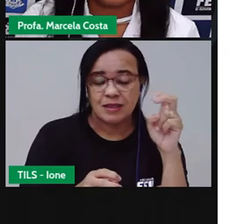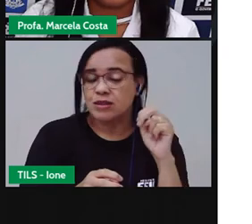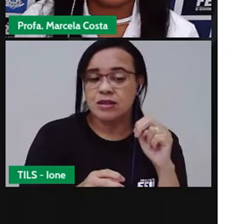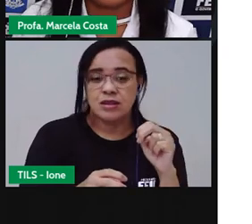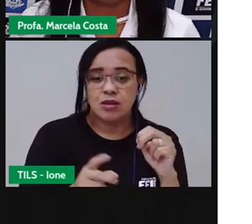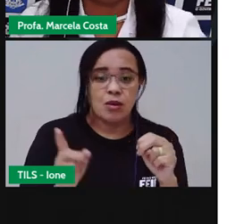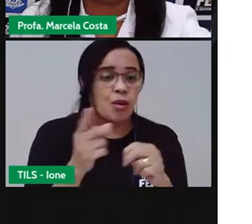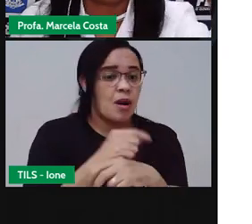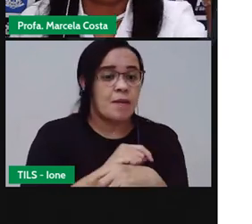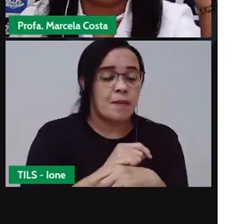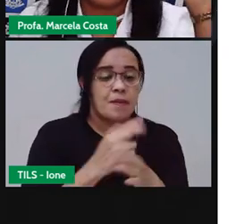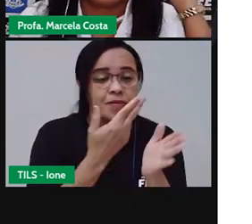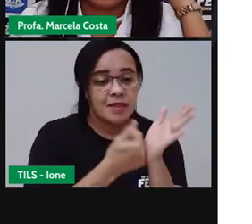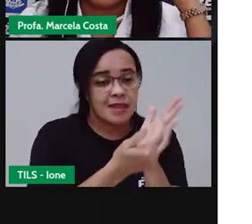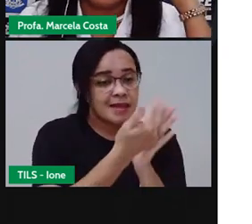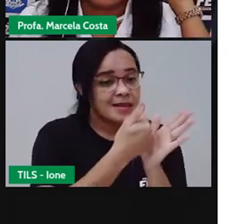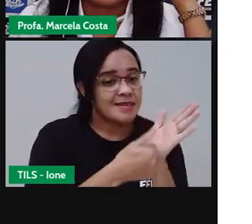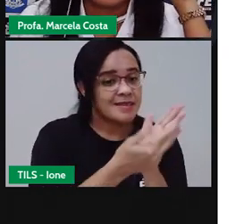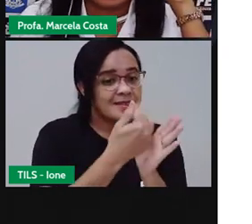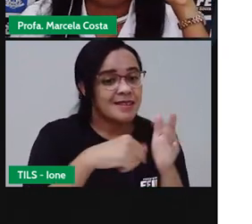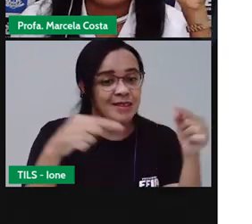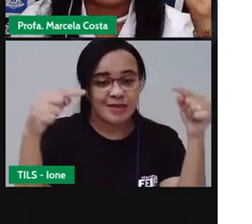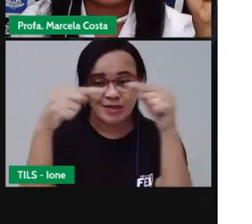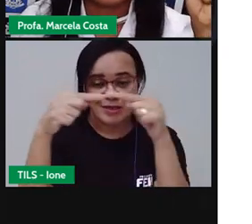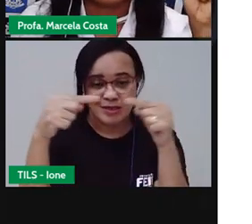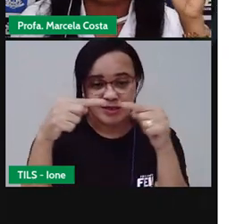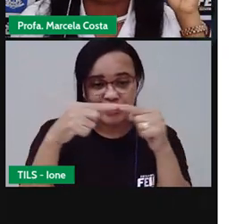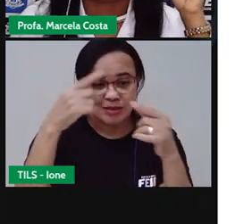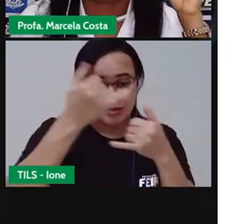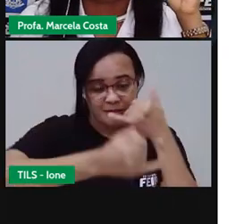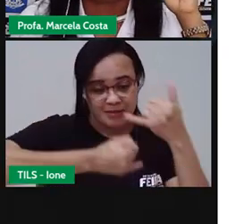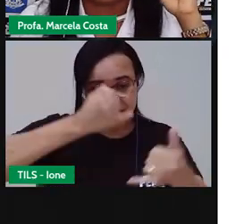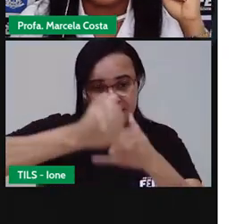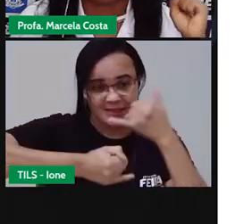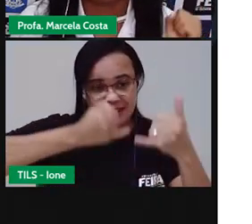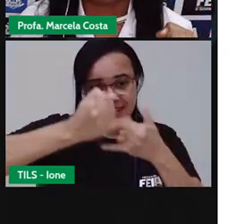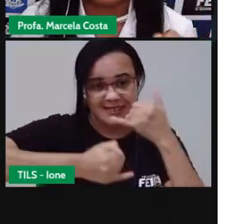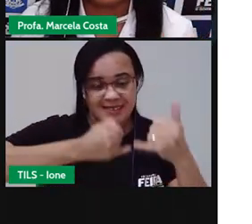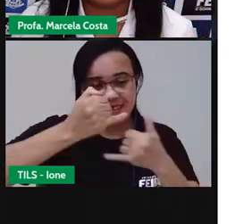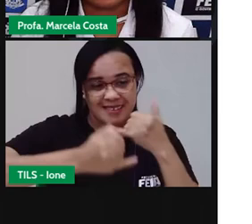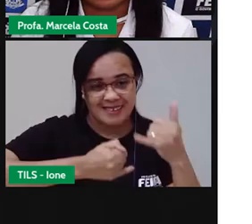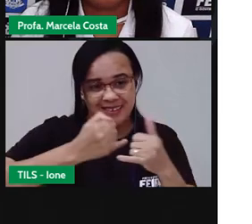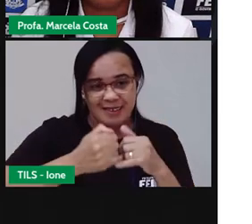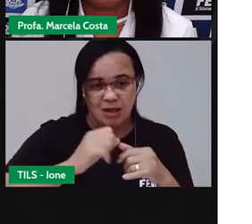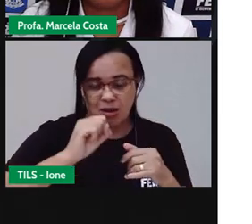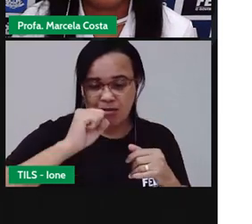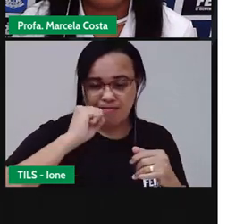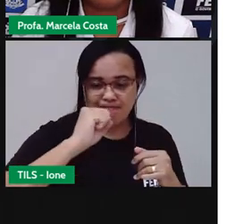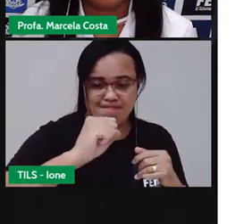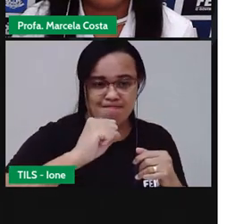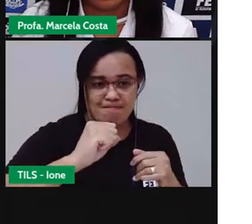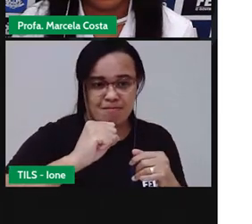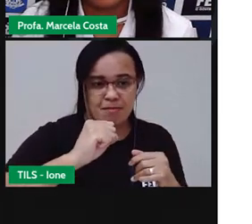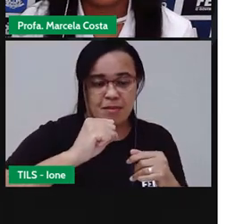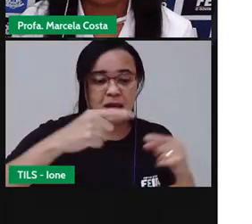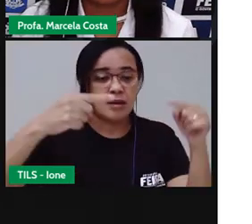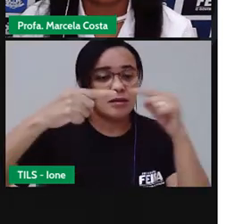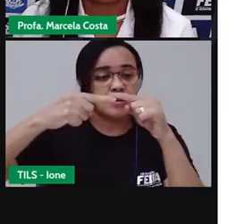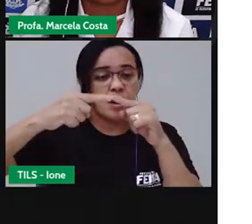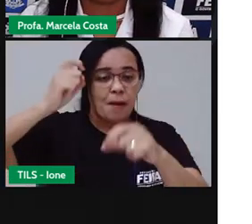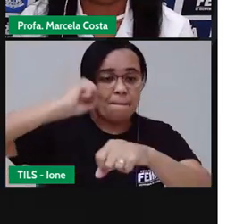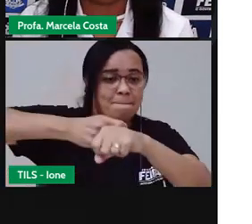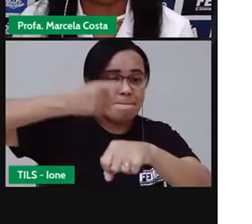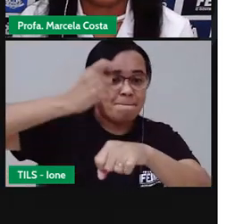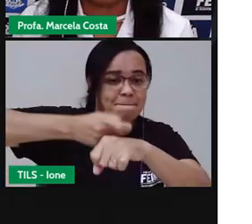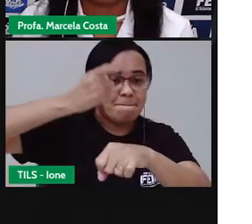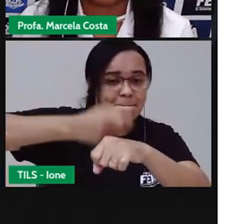símbolo aqui, a mão fechada, está representando a pedra. Olha como